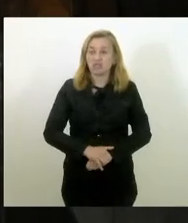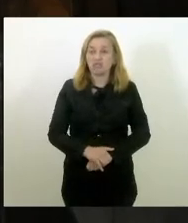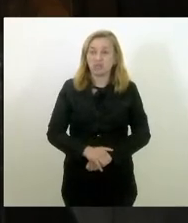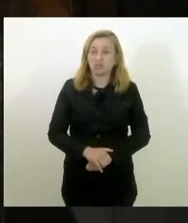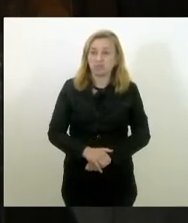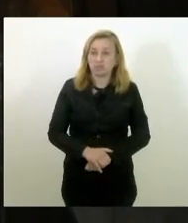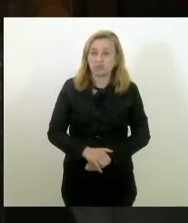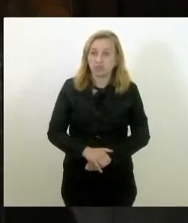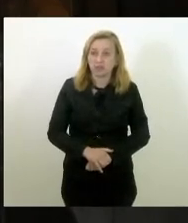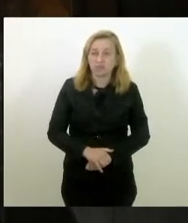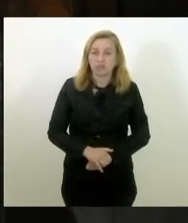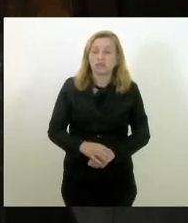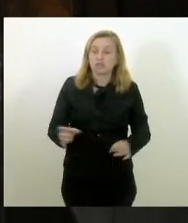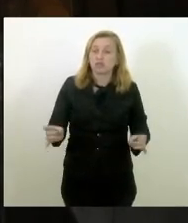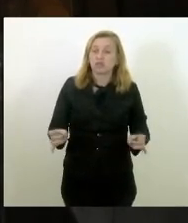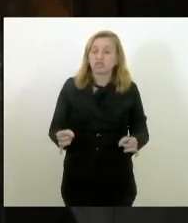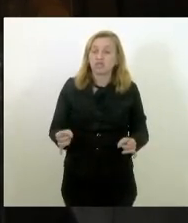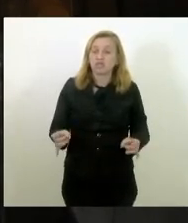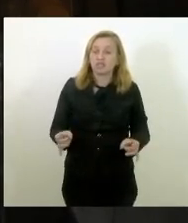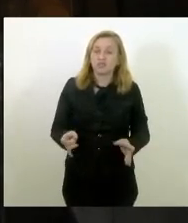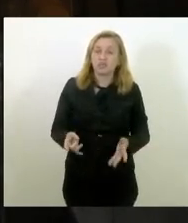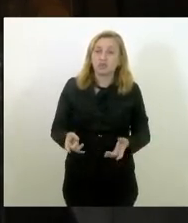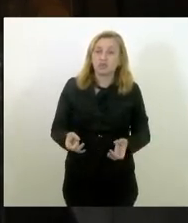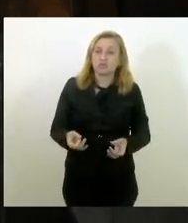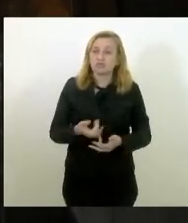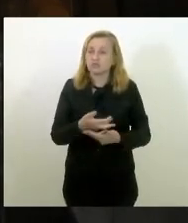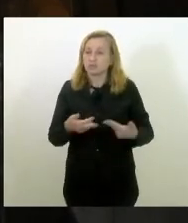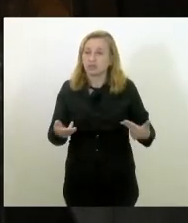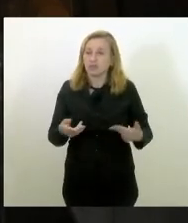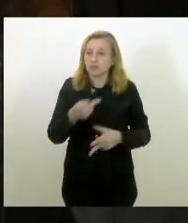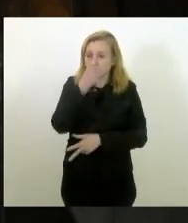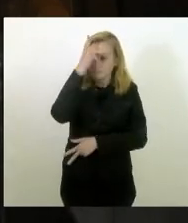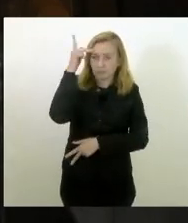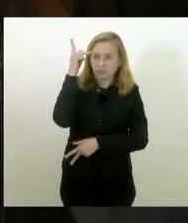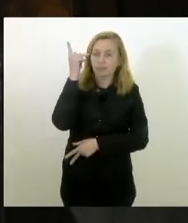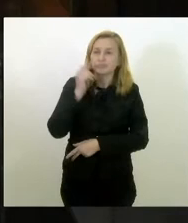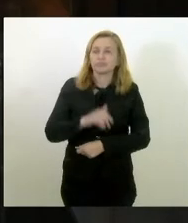dezenas, centenas, milhares de pessoas